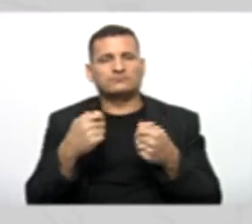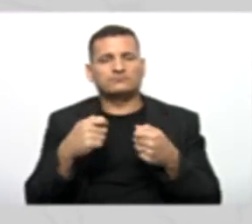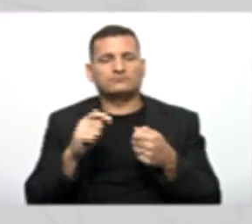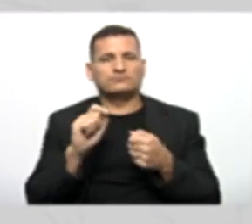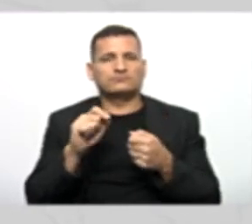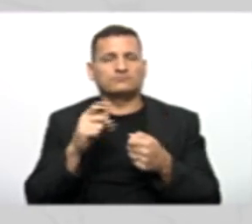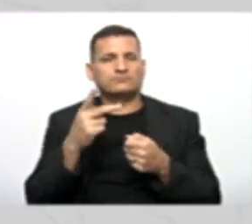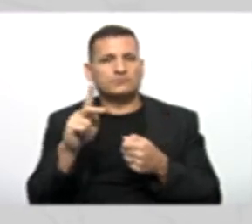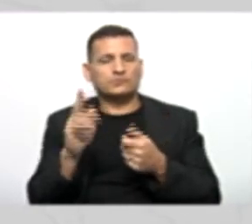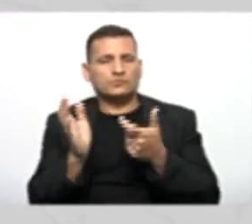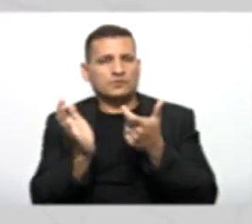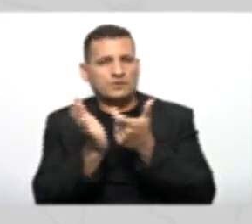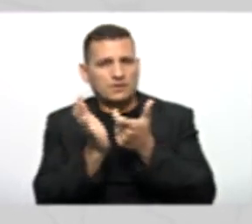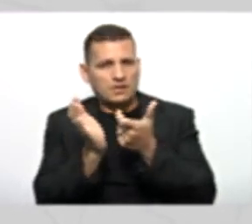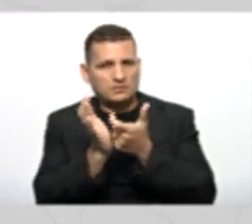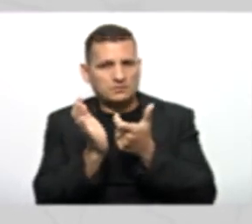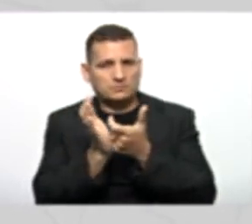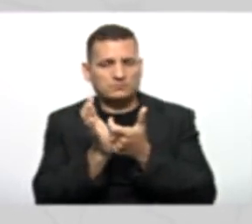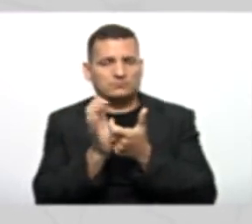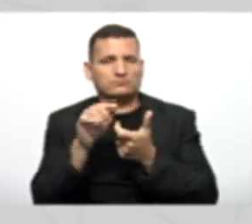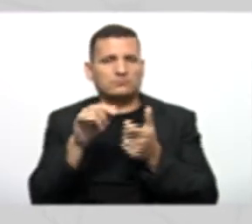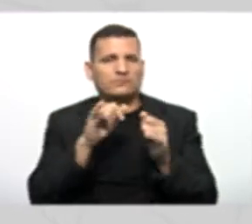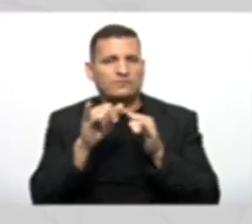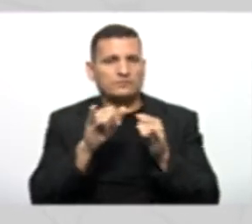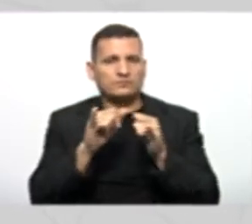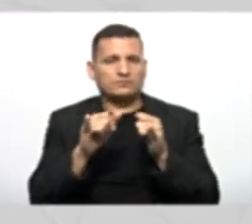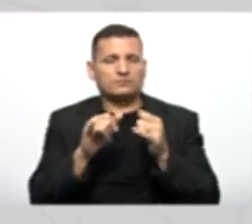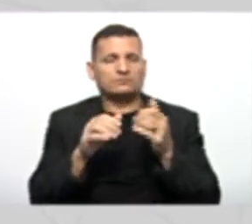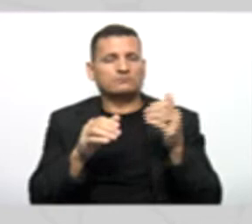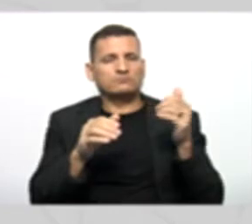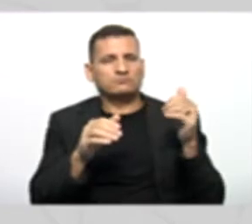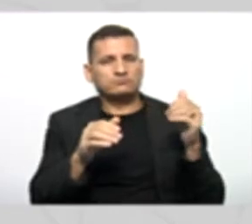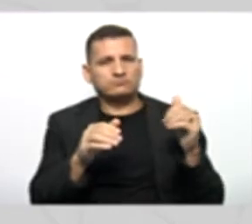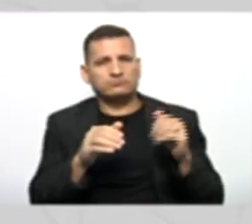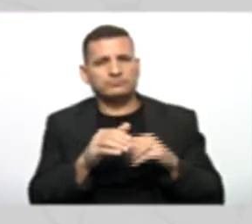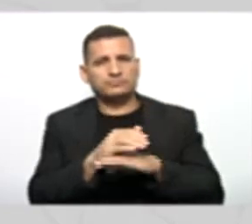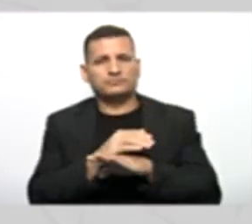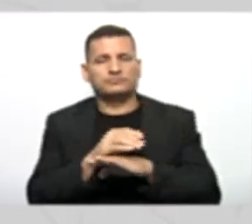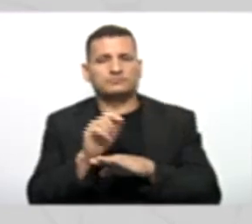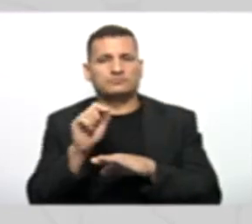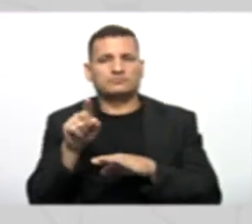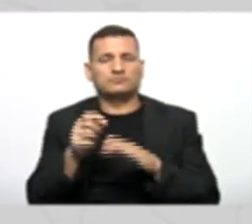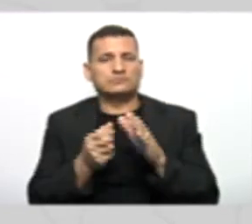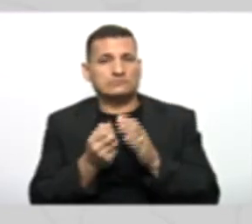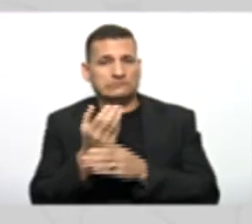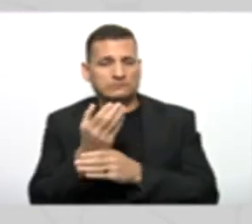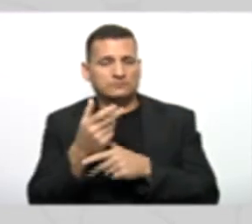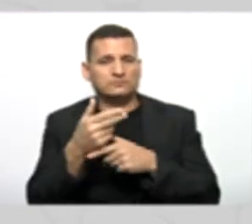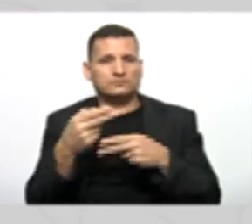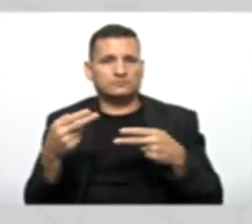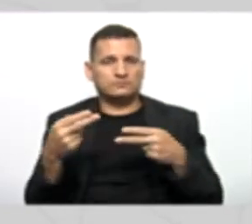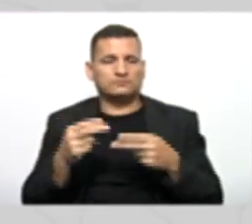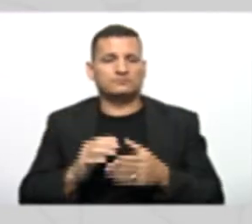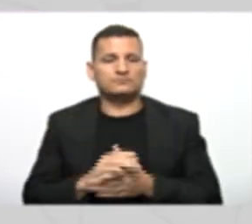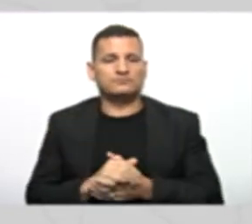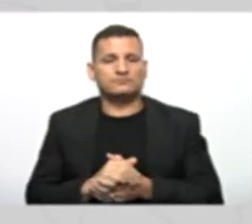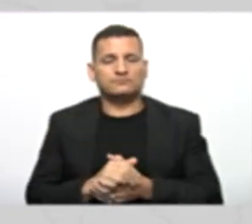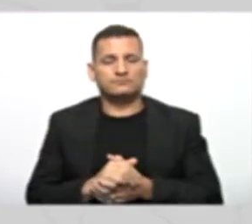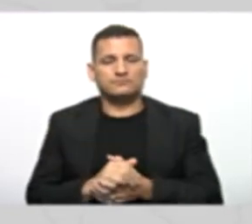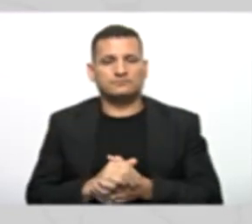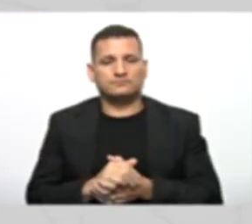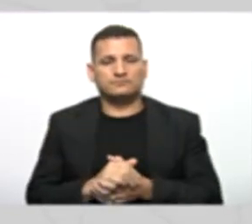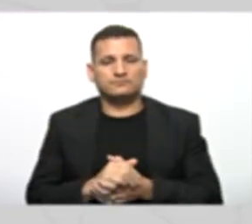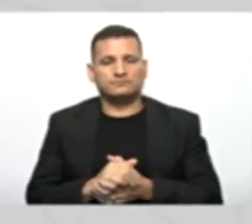Lá a sua classe E mandar essas informações Para que o método Construtor Se encarregue De criar o objeto Então nós fazemos o que?